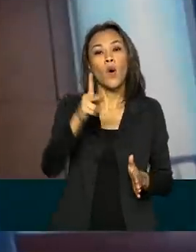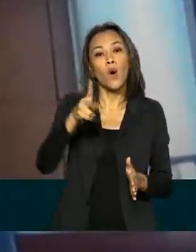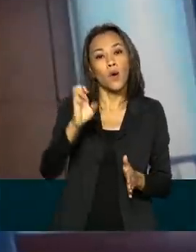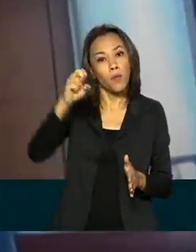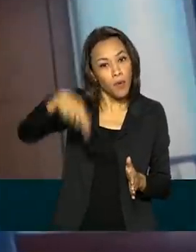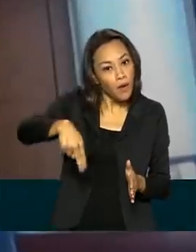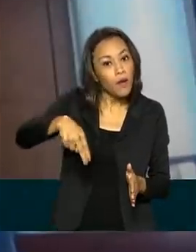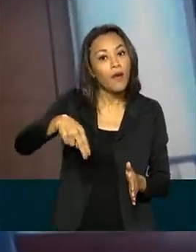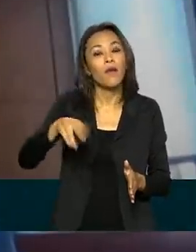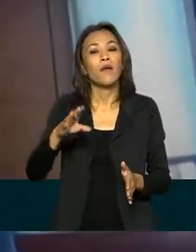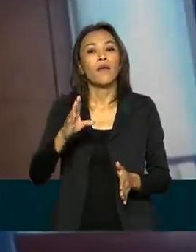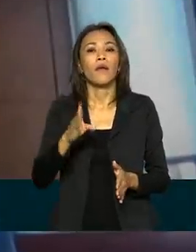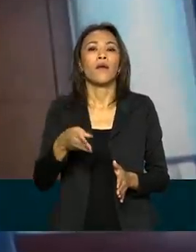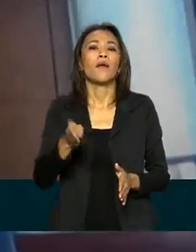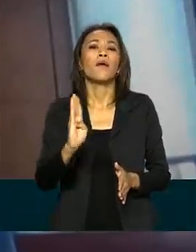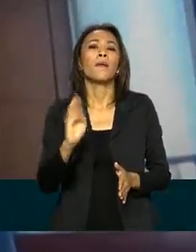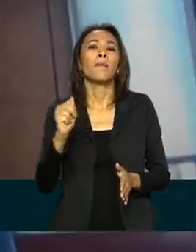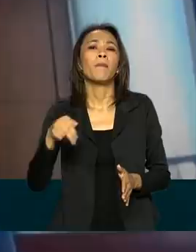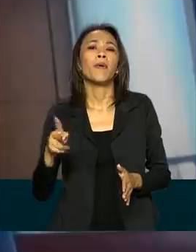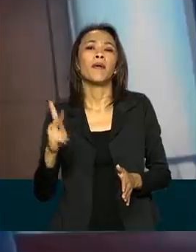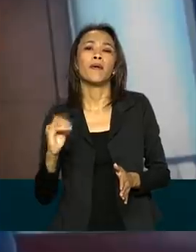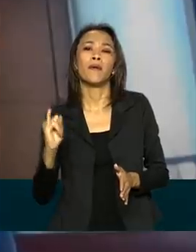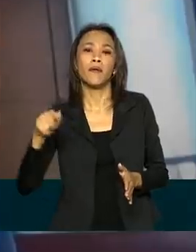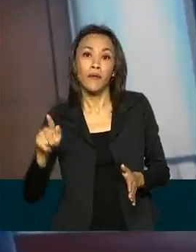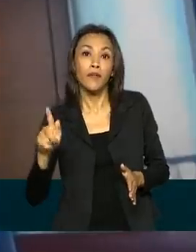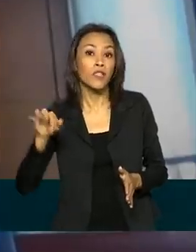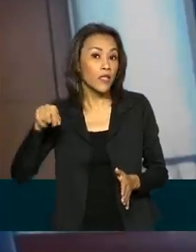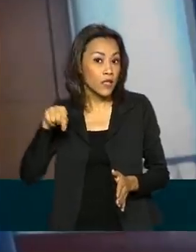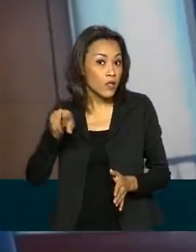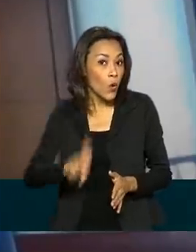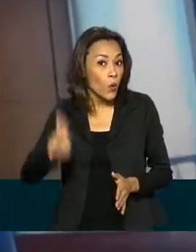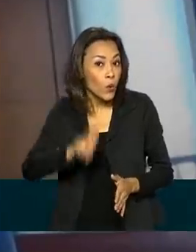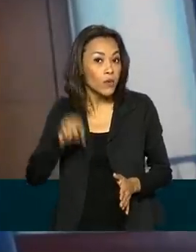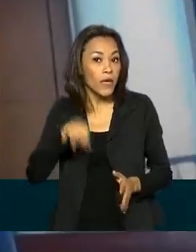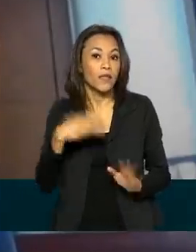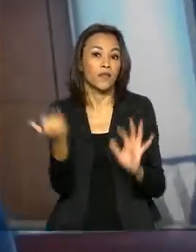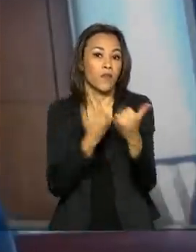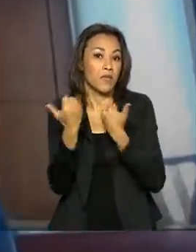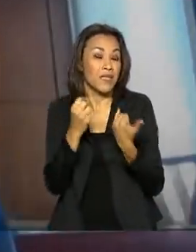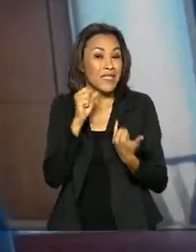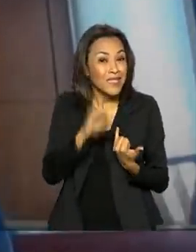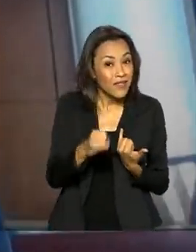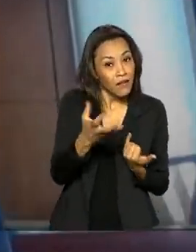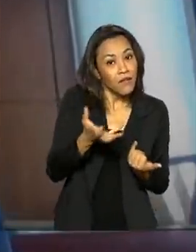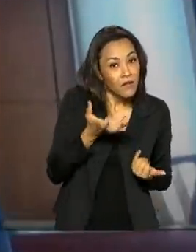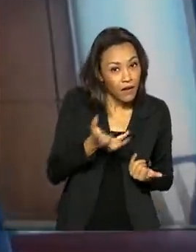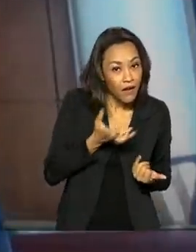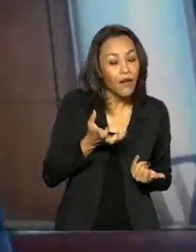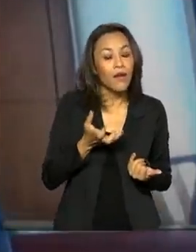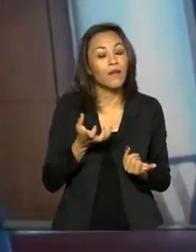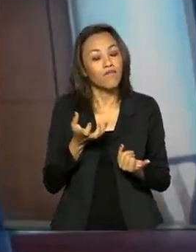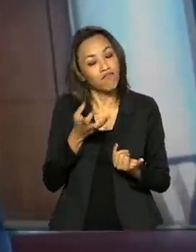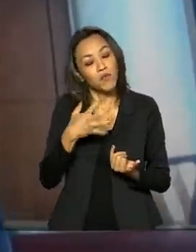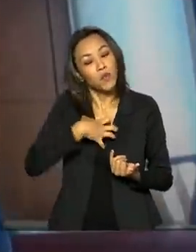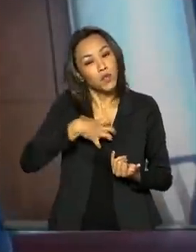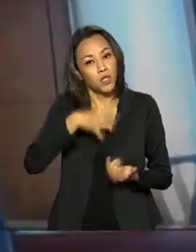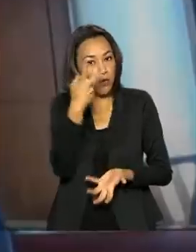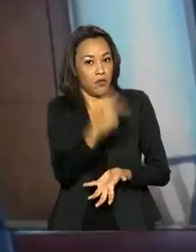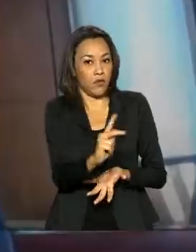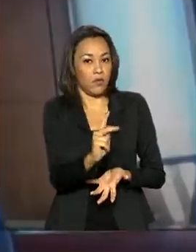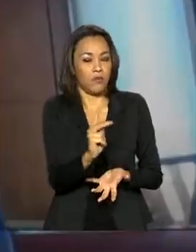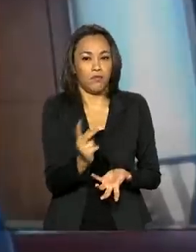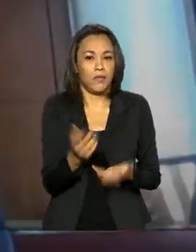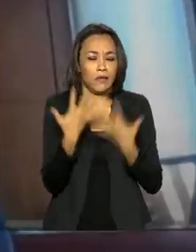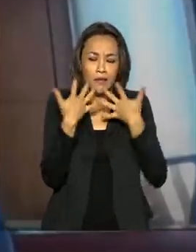permitir que o cliente use essas informações se quiser, quando quiser e da forma que quiser e